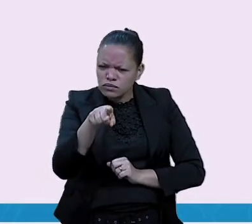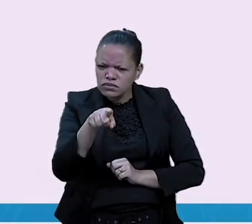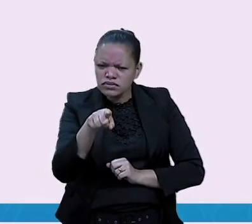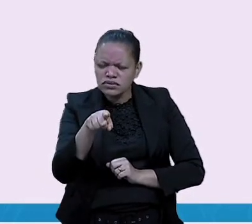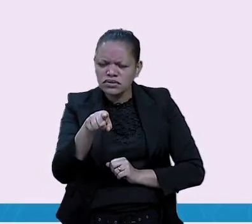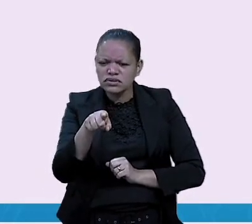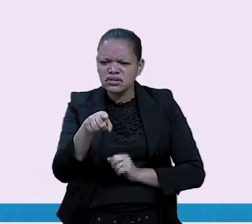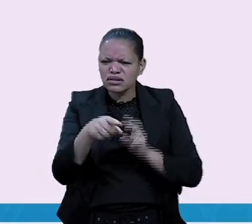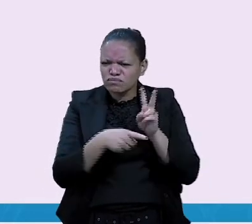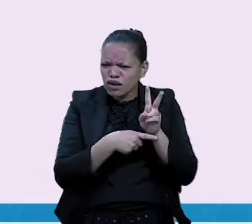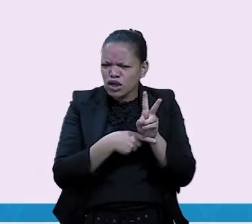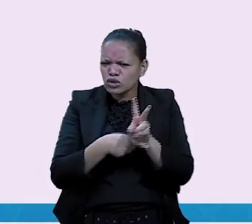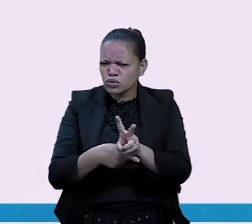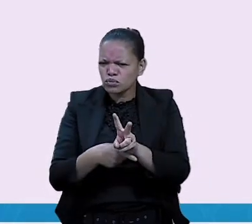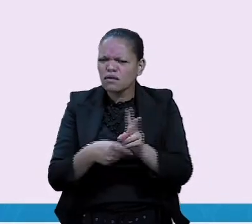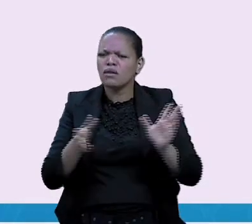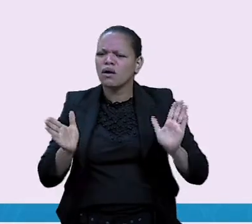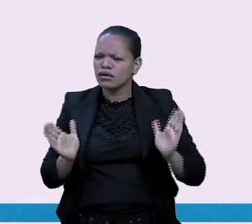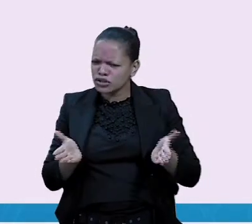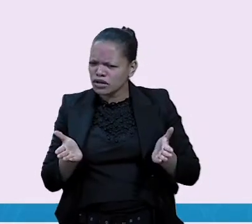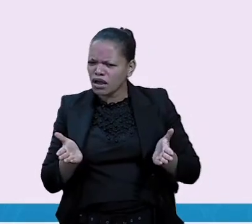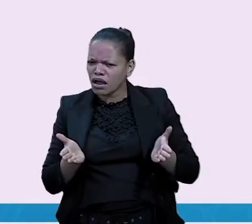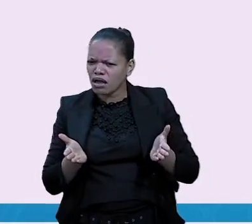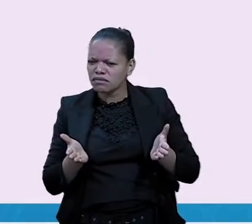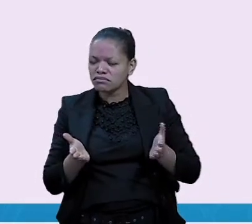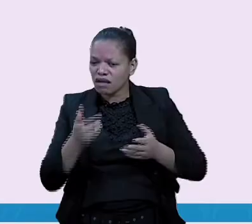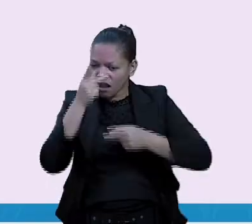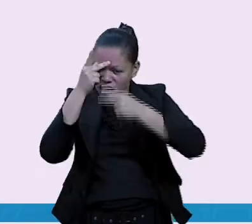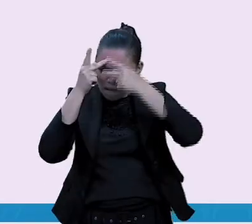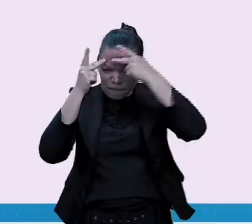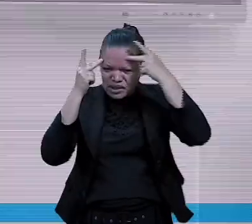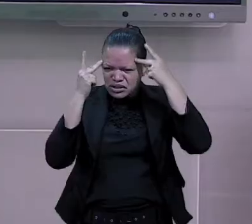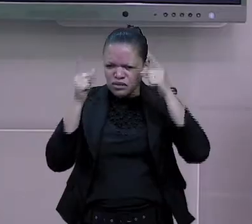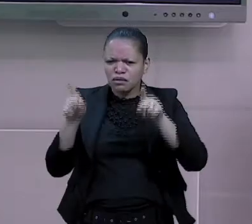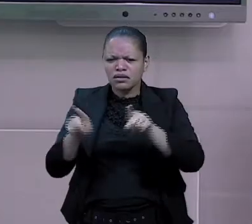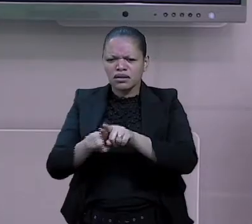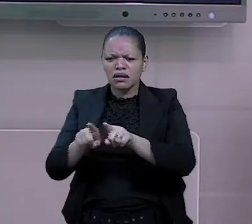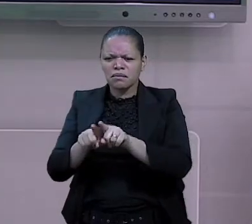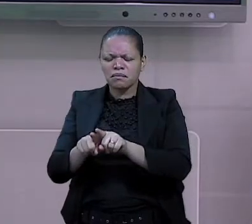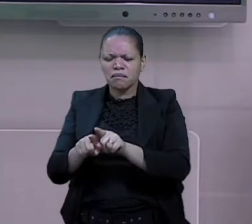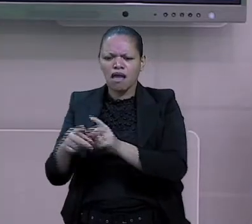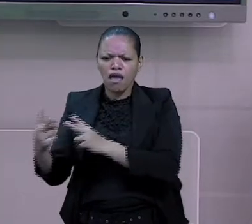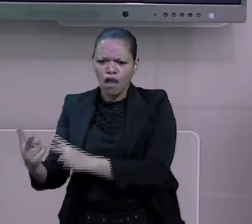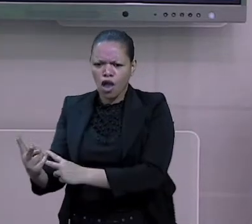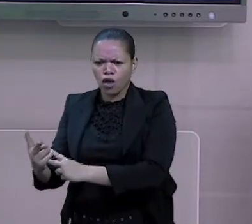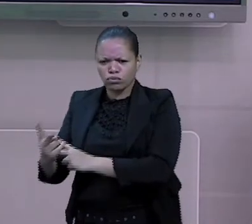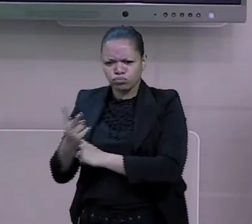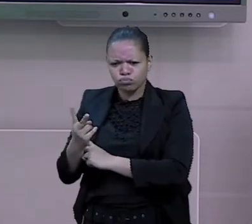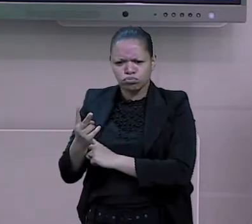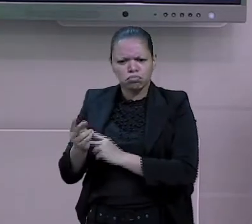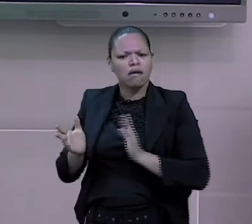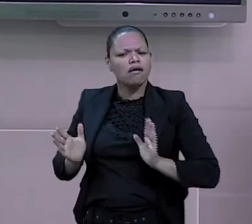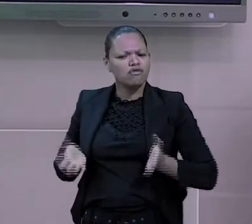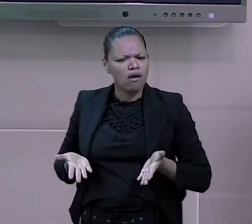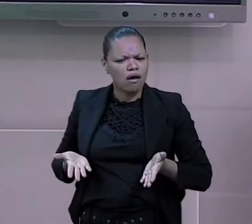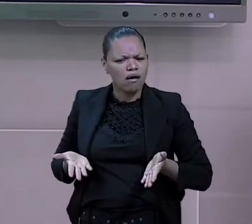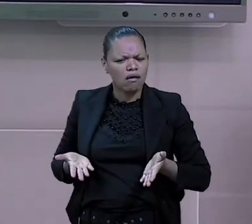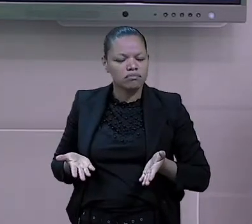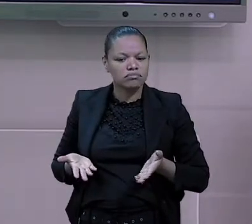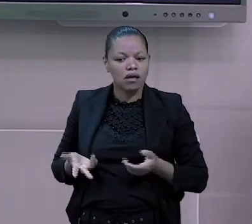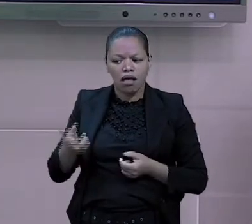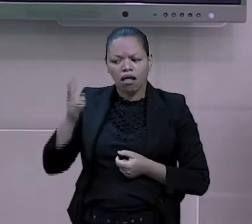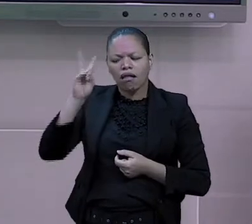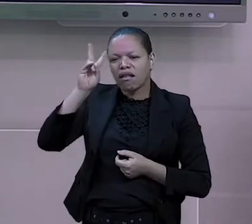retribuiu? Agora é com você. Já não é mais lá no nosso texto. E aí, vocês já podem